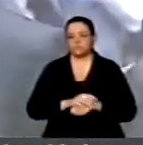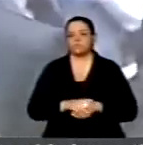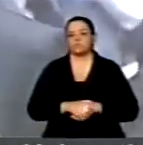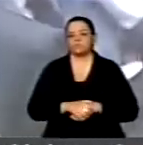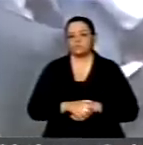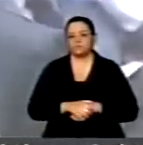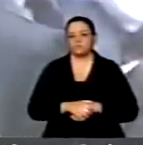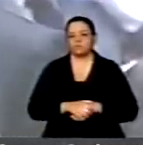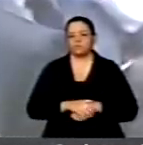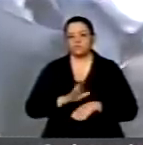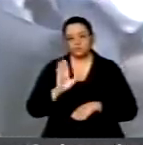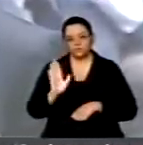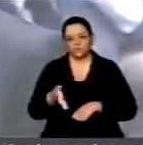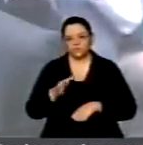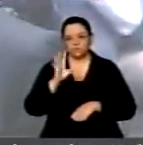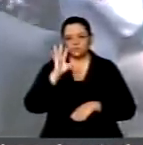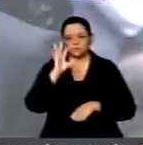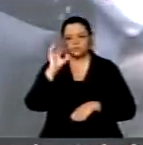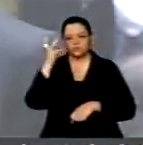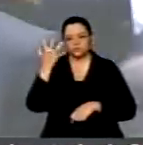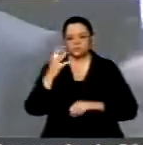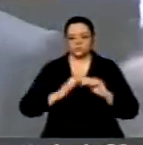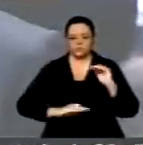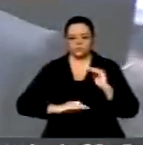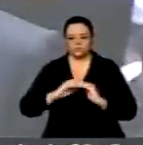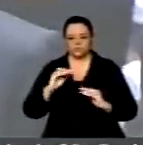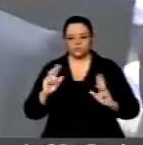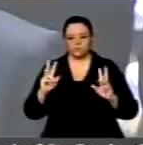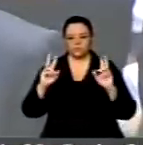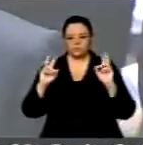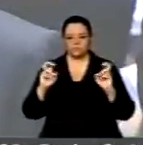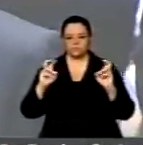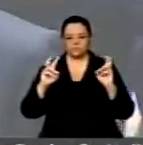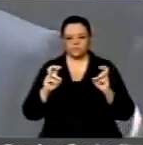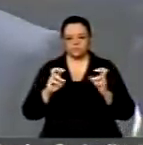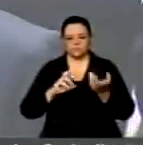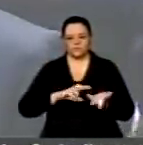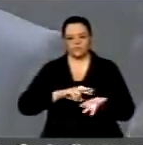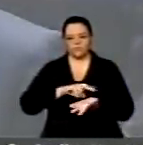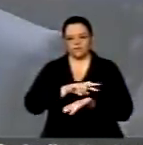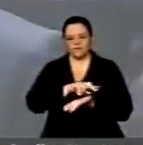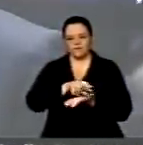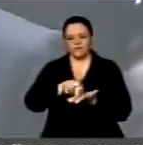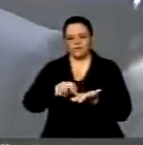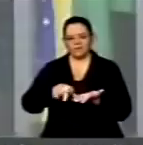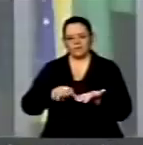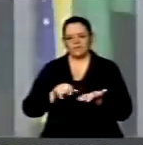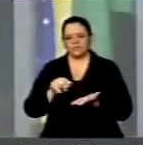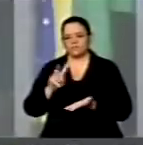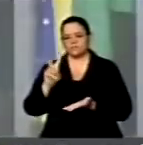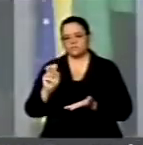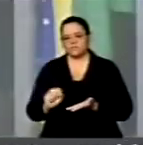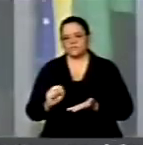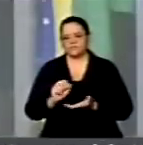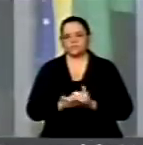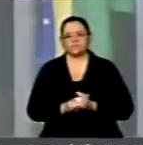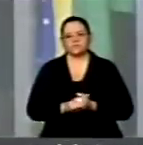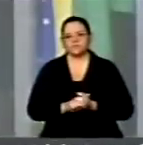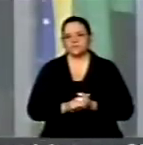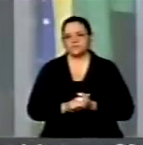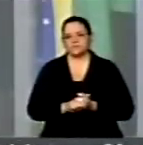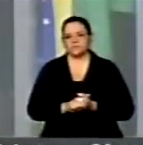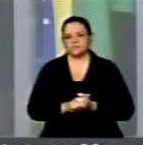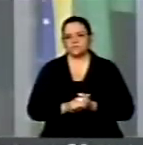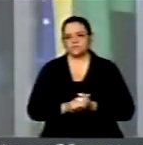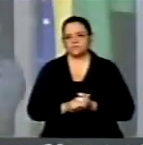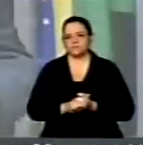já decidiu sobre essa matéria por diversas vezes, é uma jurisdição inteiramente consolidada e que